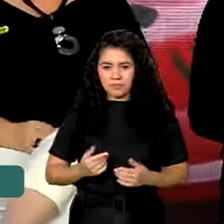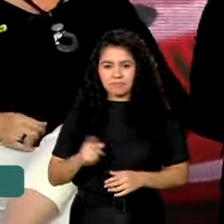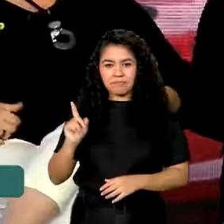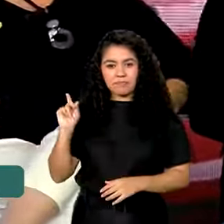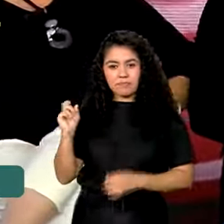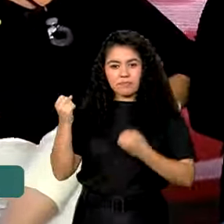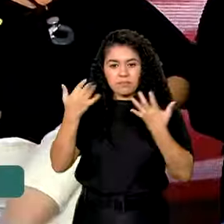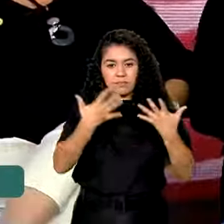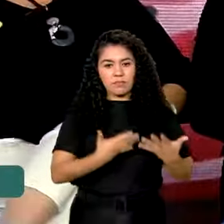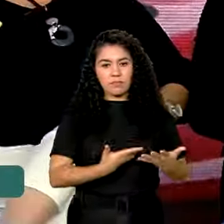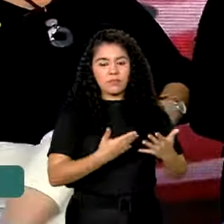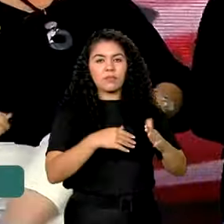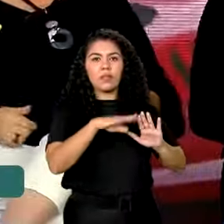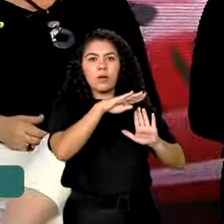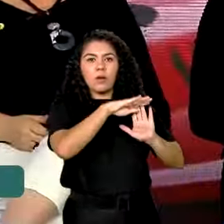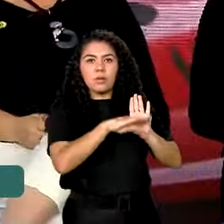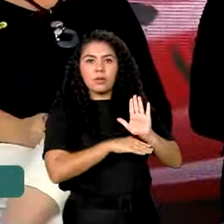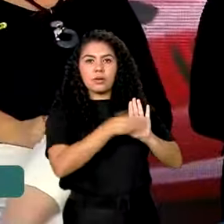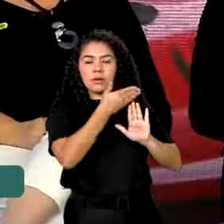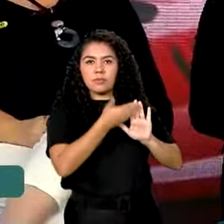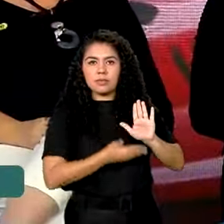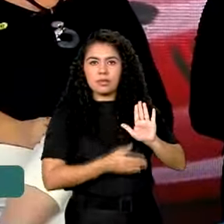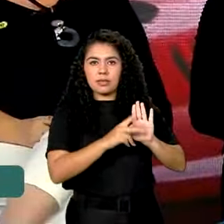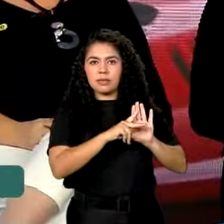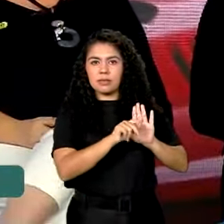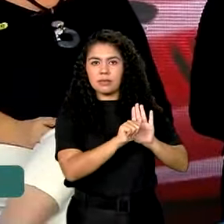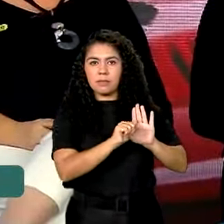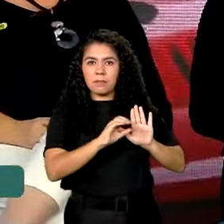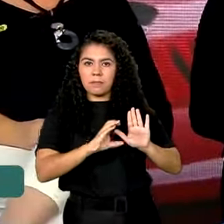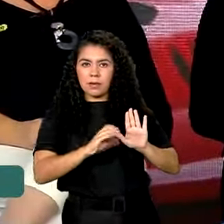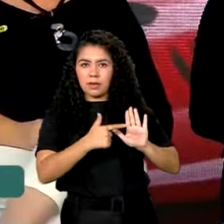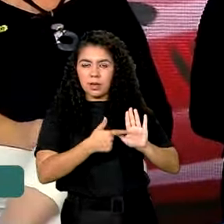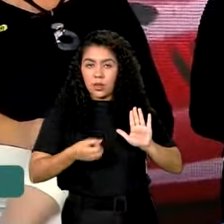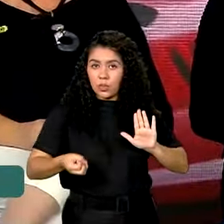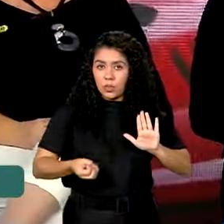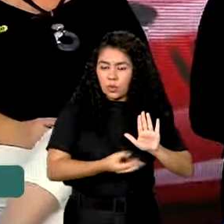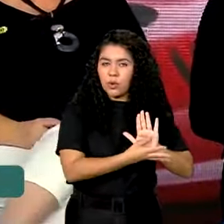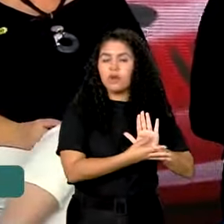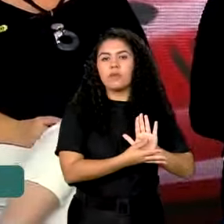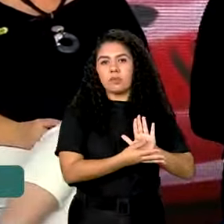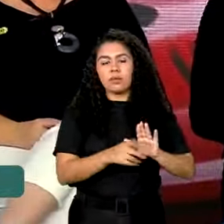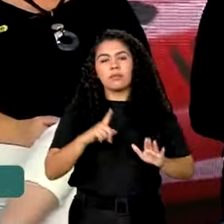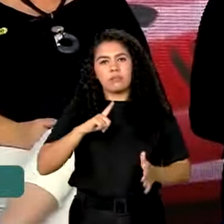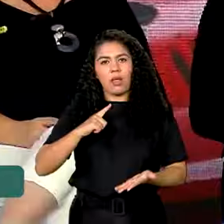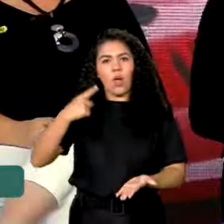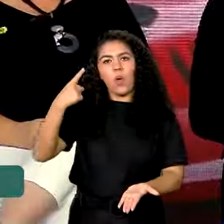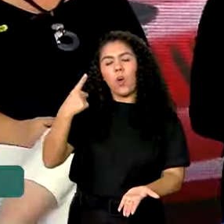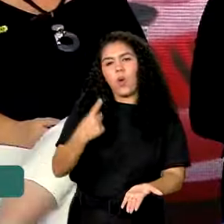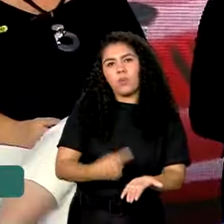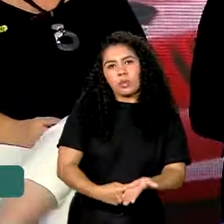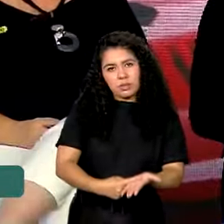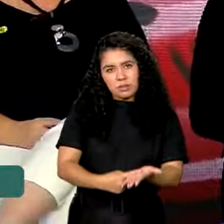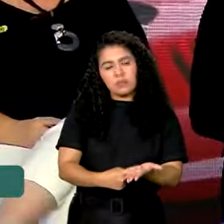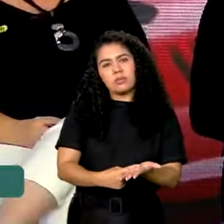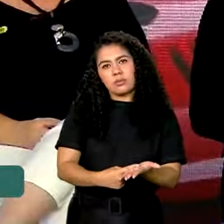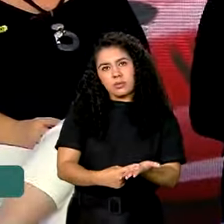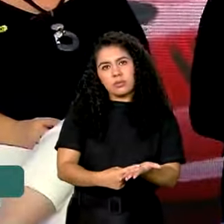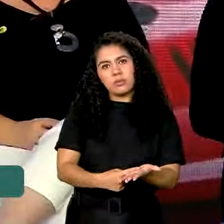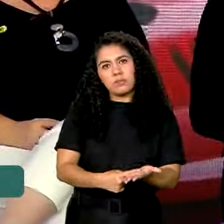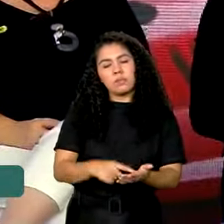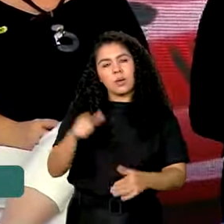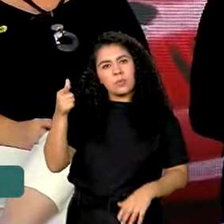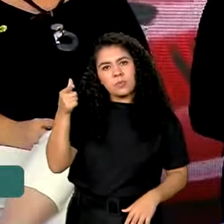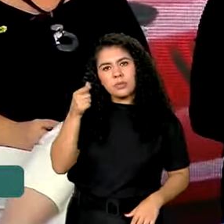programa de aceleração do crescimento, PAC, o novo PAC, o compromisso de chegarmos a uma